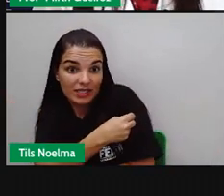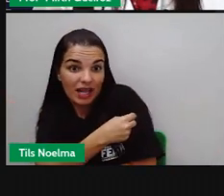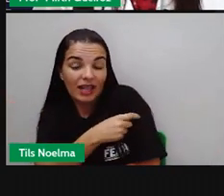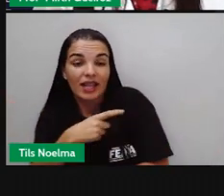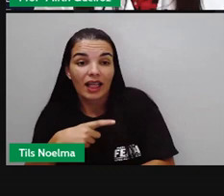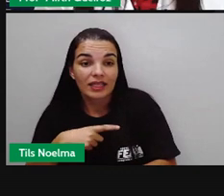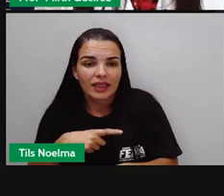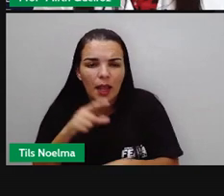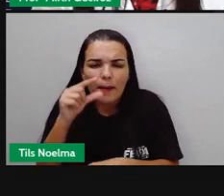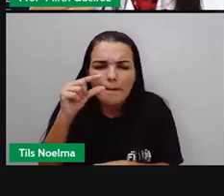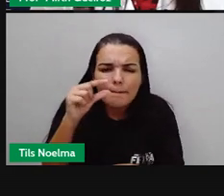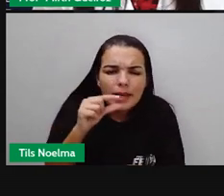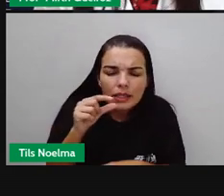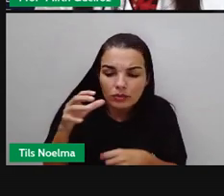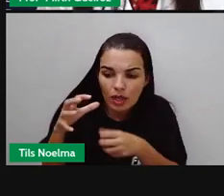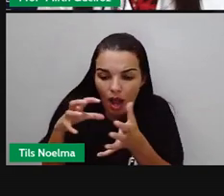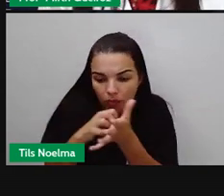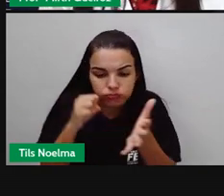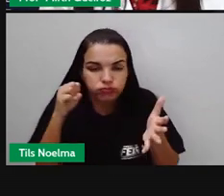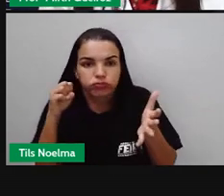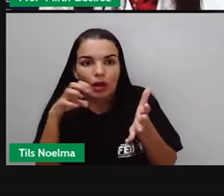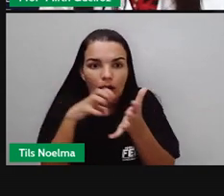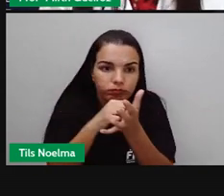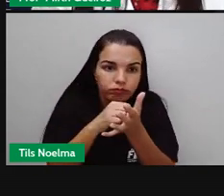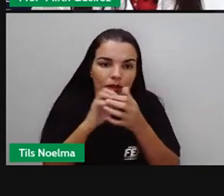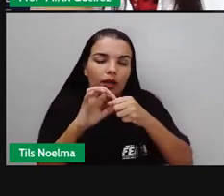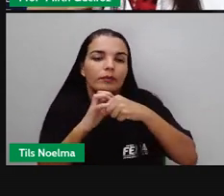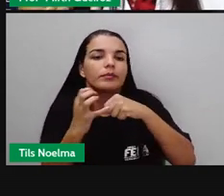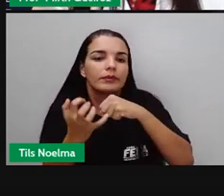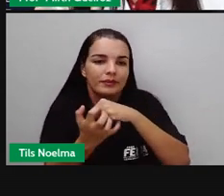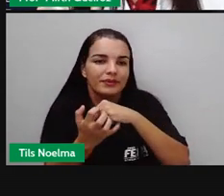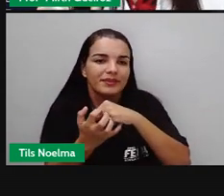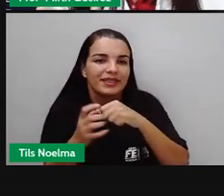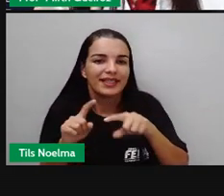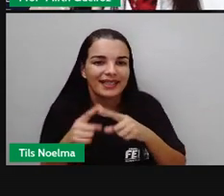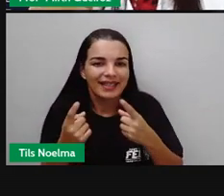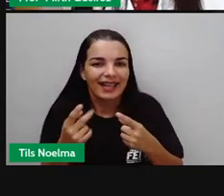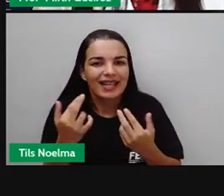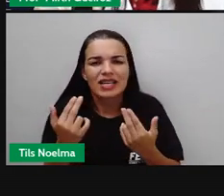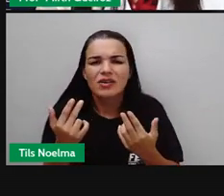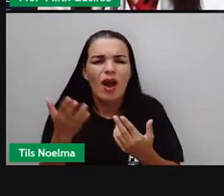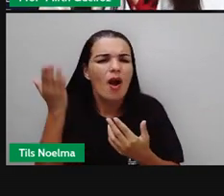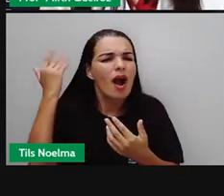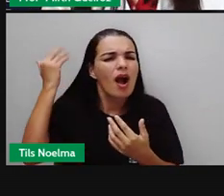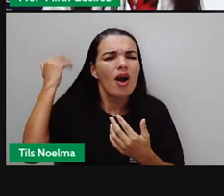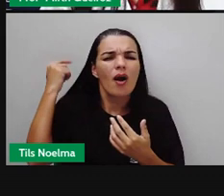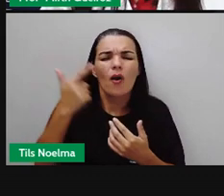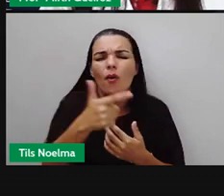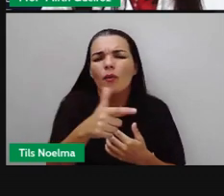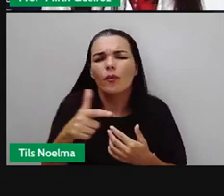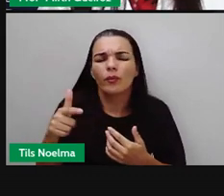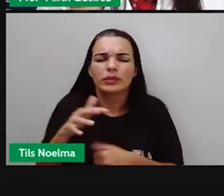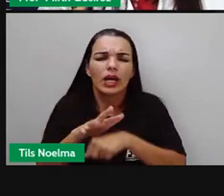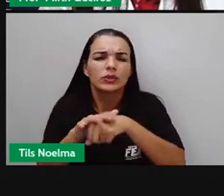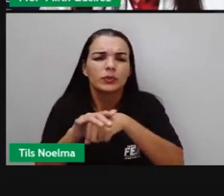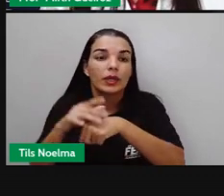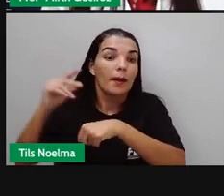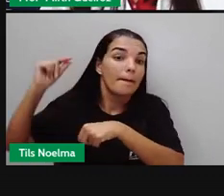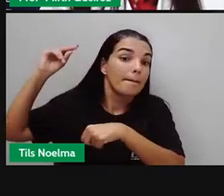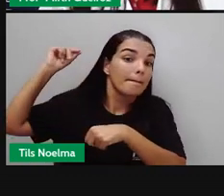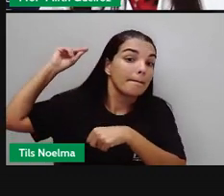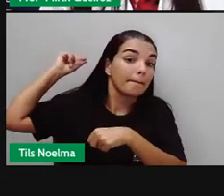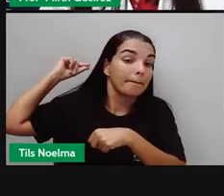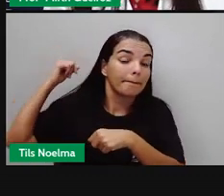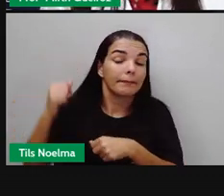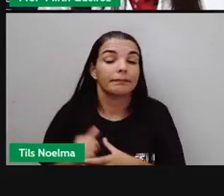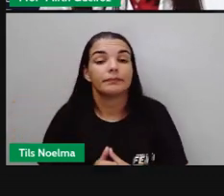há menos contaminação e há menos transmissão do vírus. É o que aconteceu com o sarampo e com outras doenças aí que foram praticamente